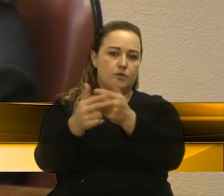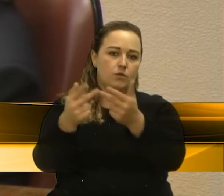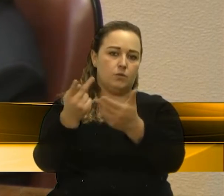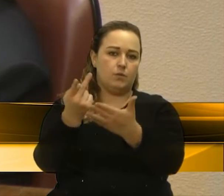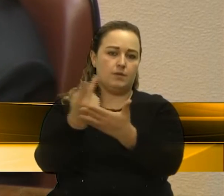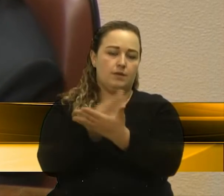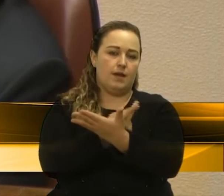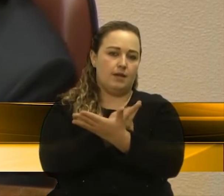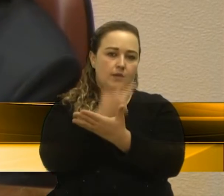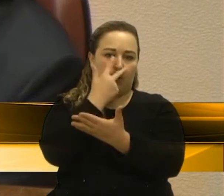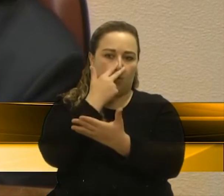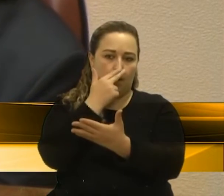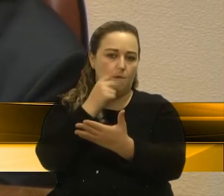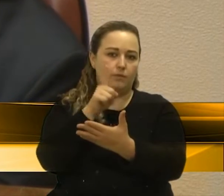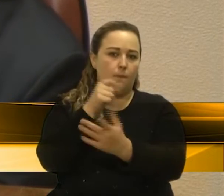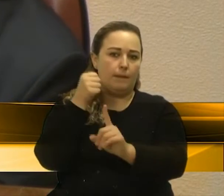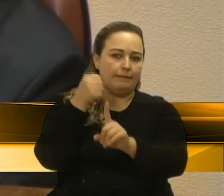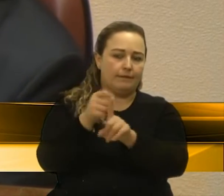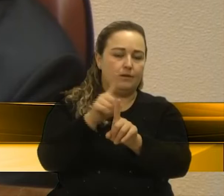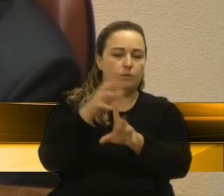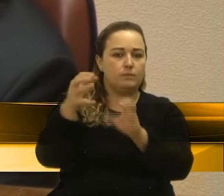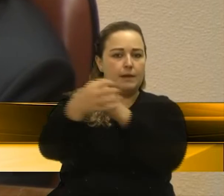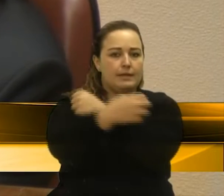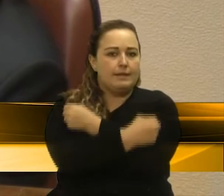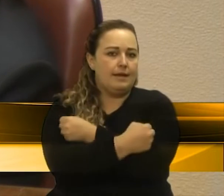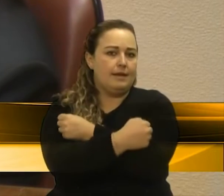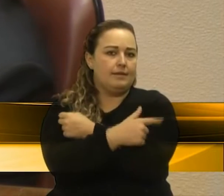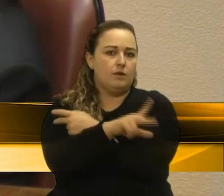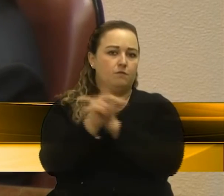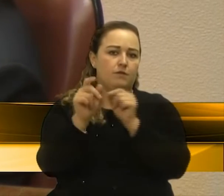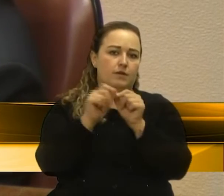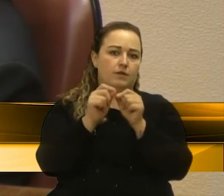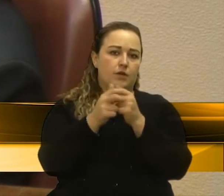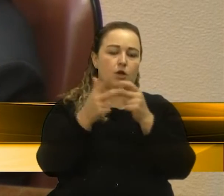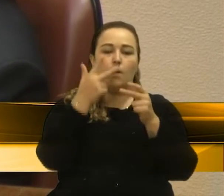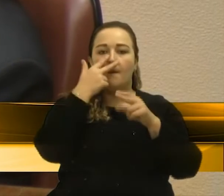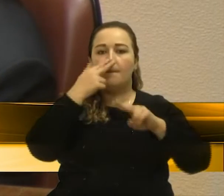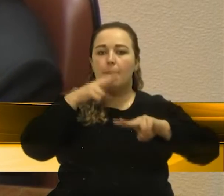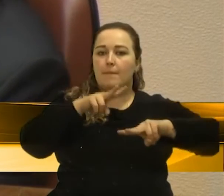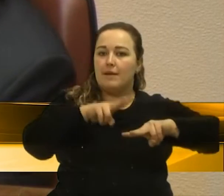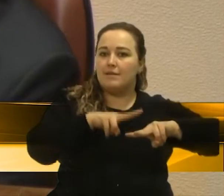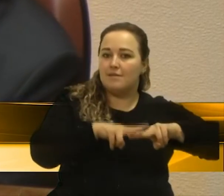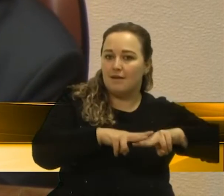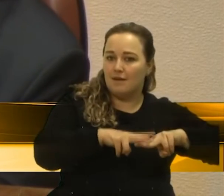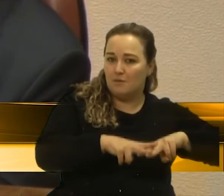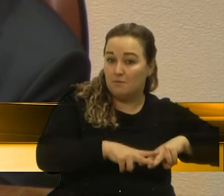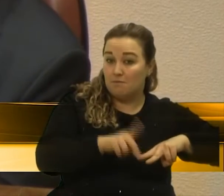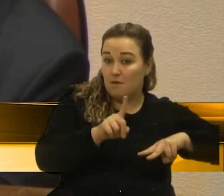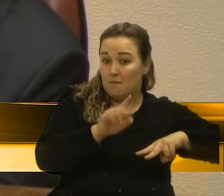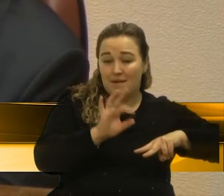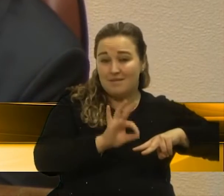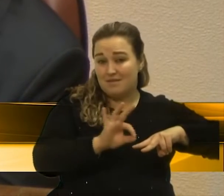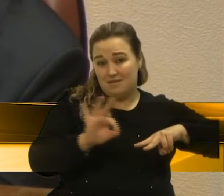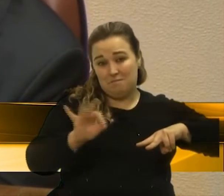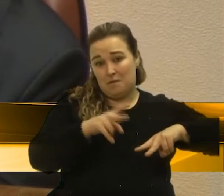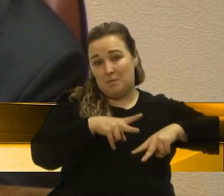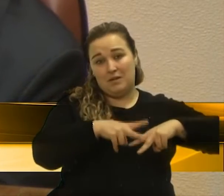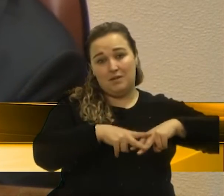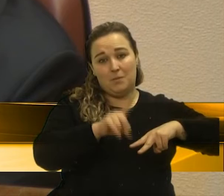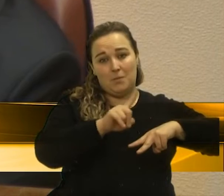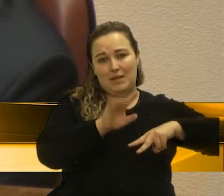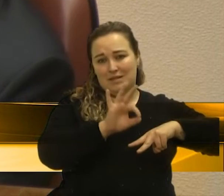as ações que a guarda tem, muitas vezes, uma prisão não é tão simples assim como se possa imaginar.